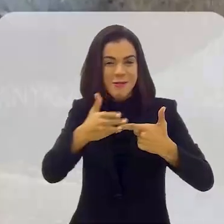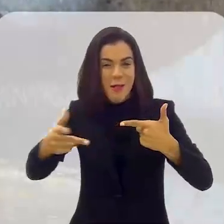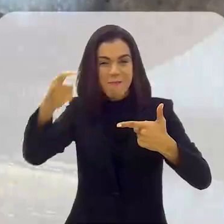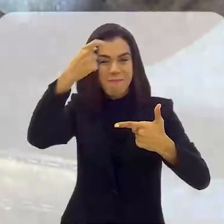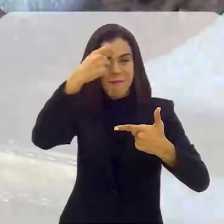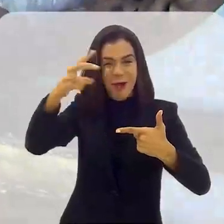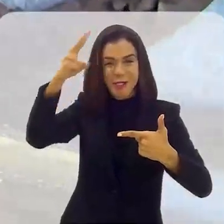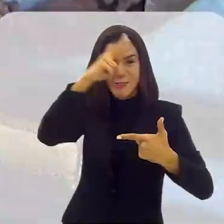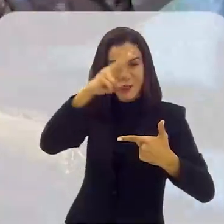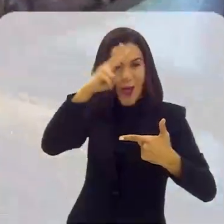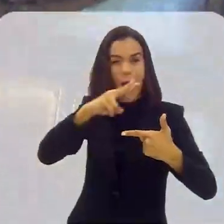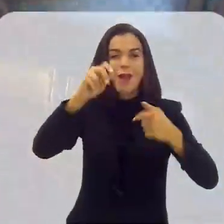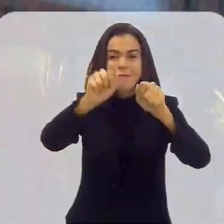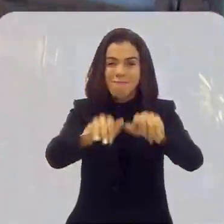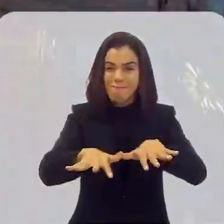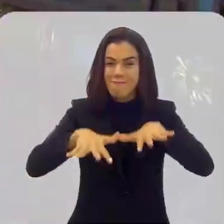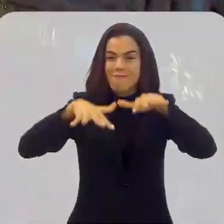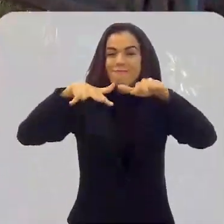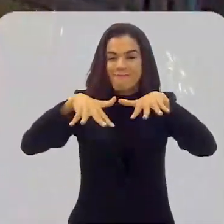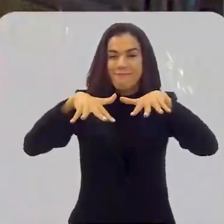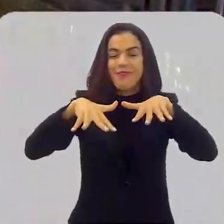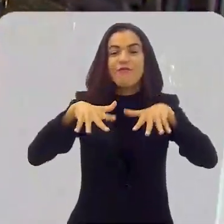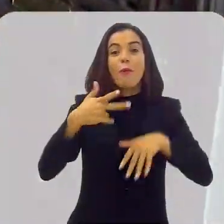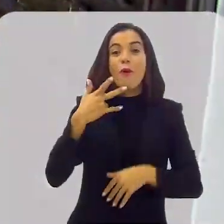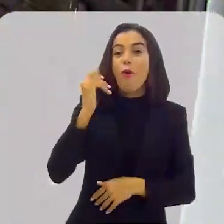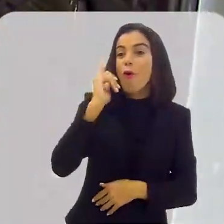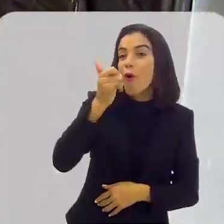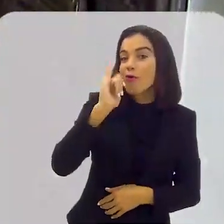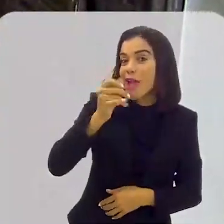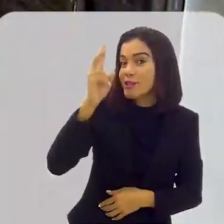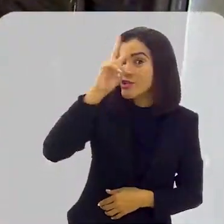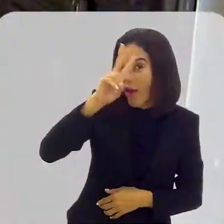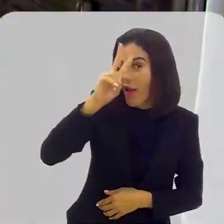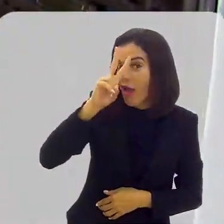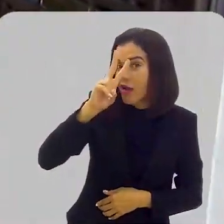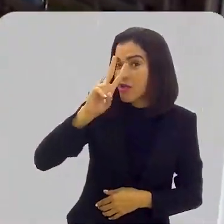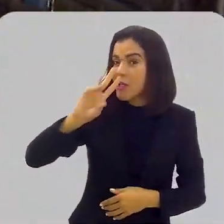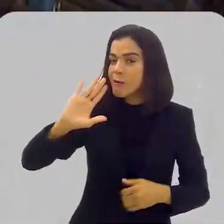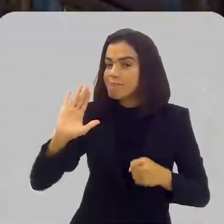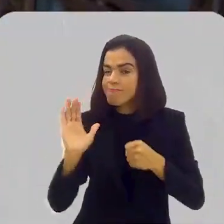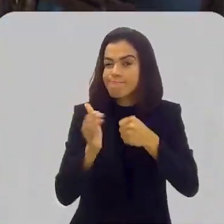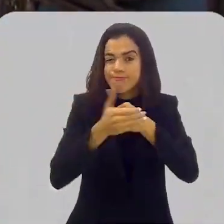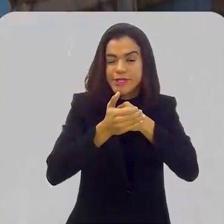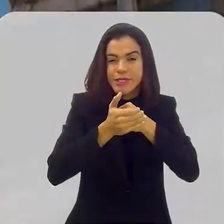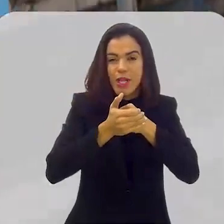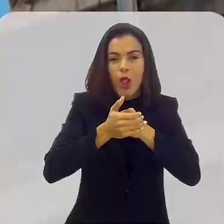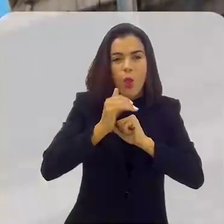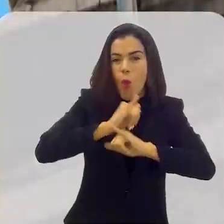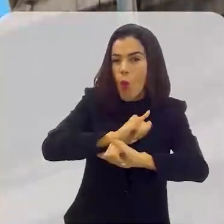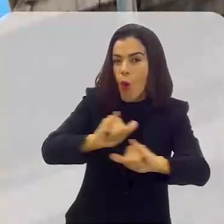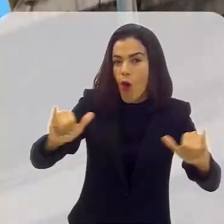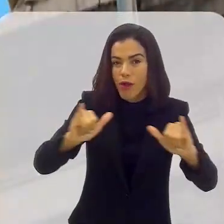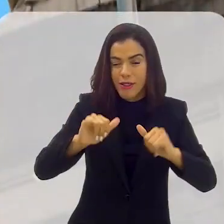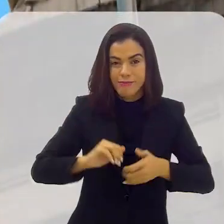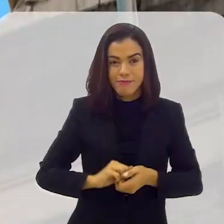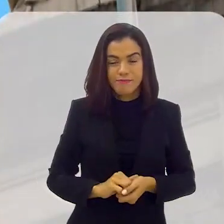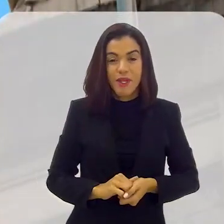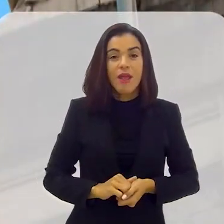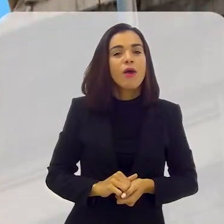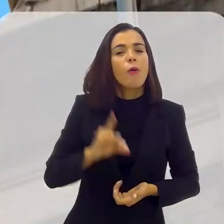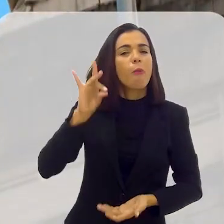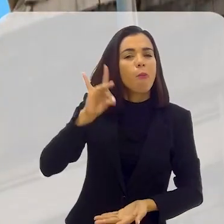episódio do Memórias do Parlamento Vamos contar as histórias que a história não conta ou pouco fala